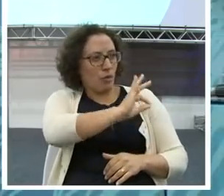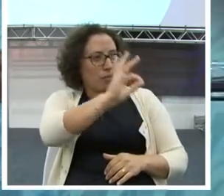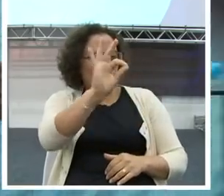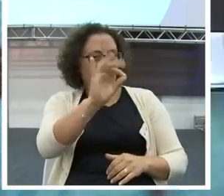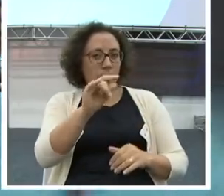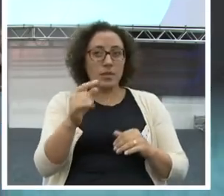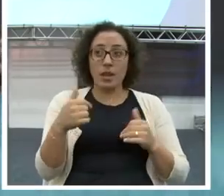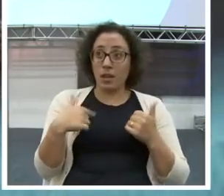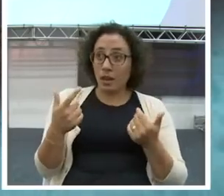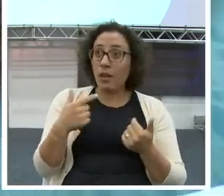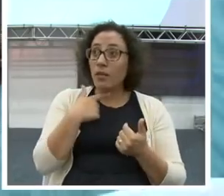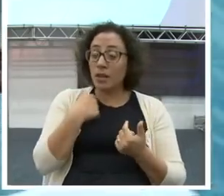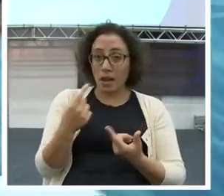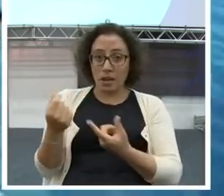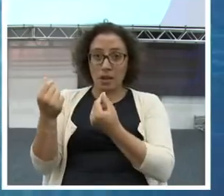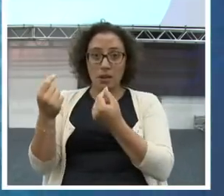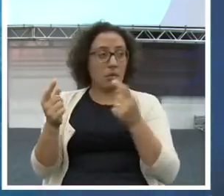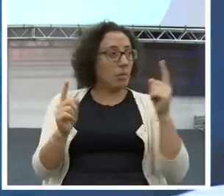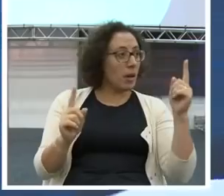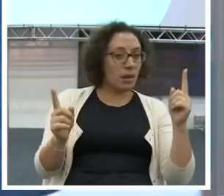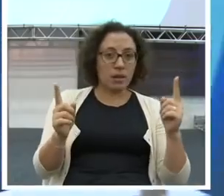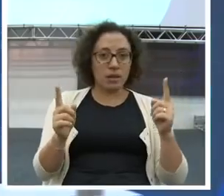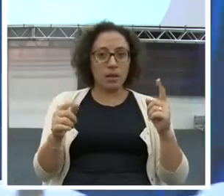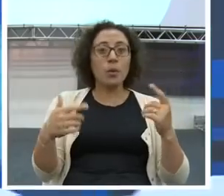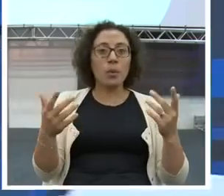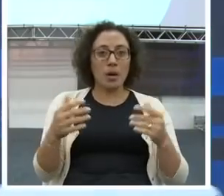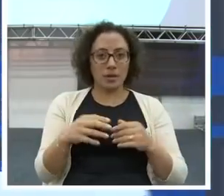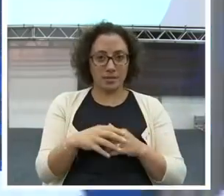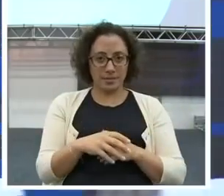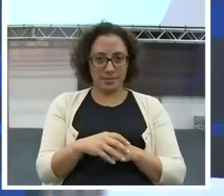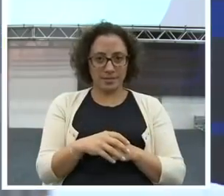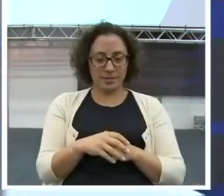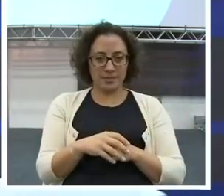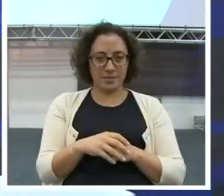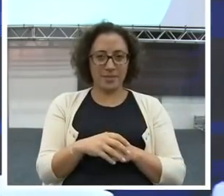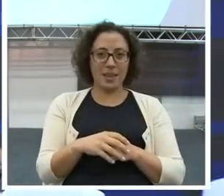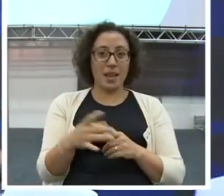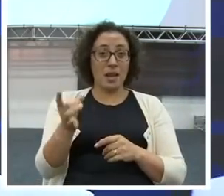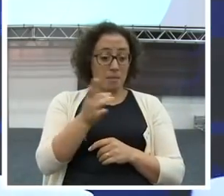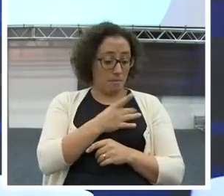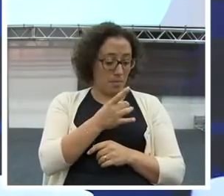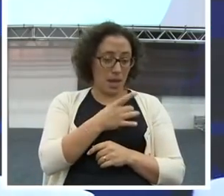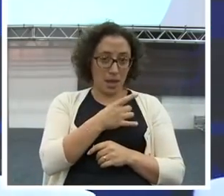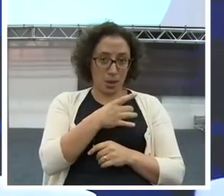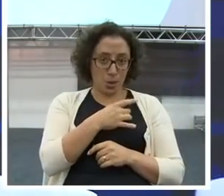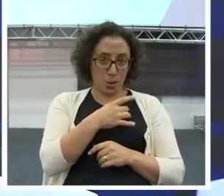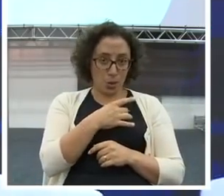Você sabia que um dos maiores medos do mundo é um negócio chamado medo do dinheiro?